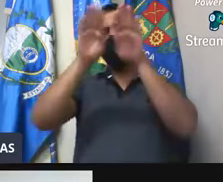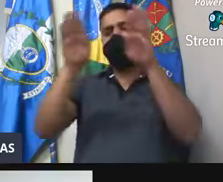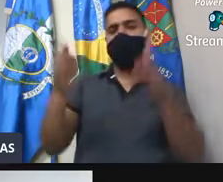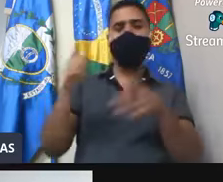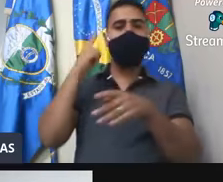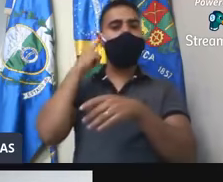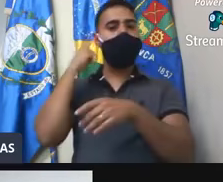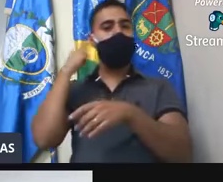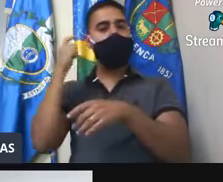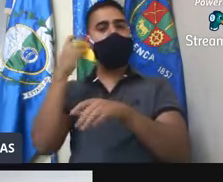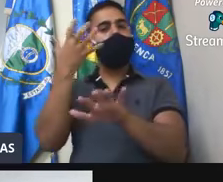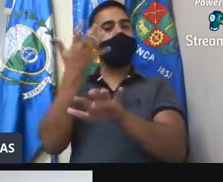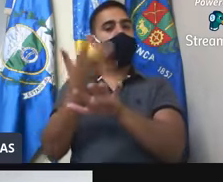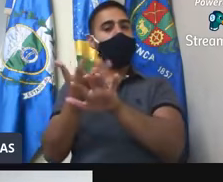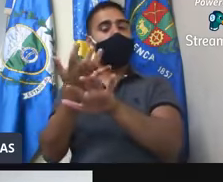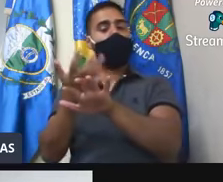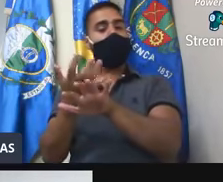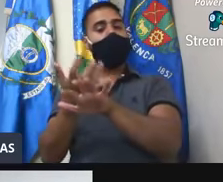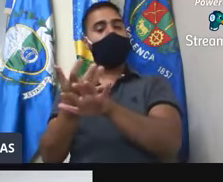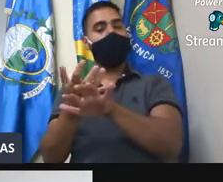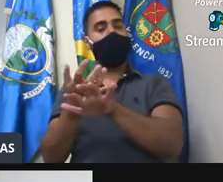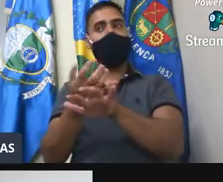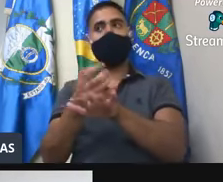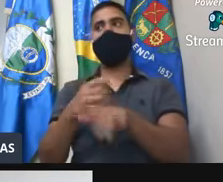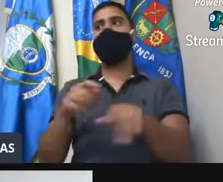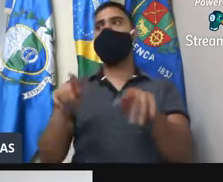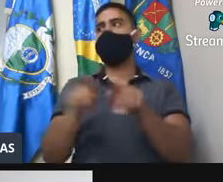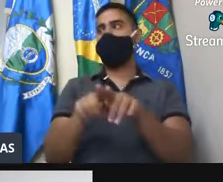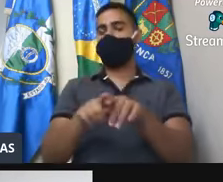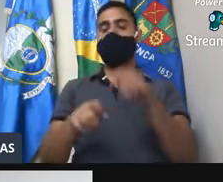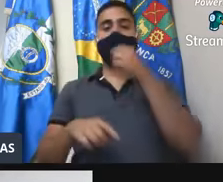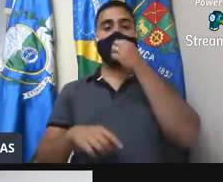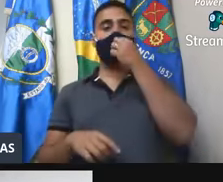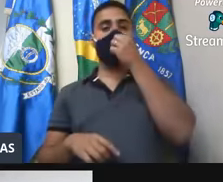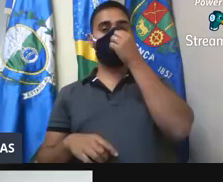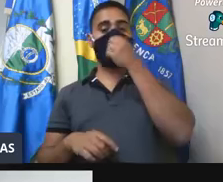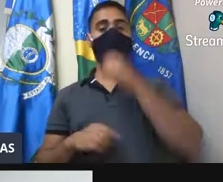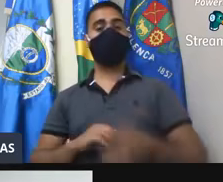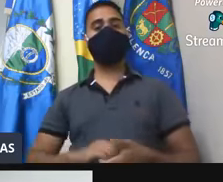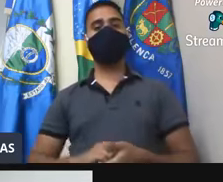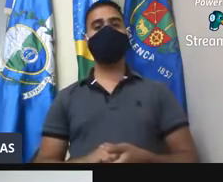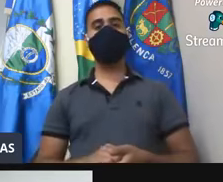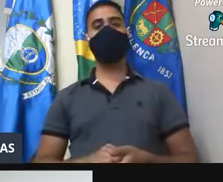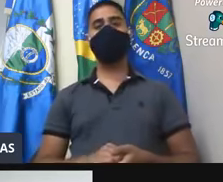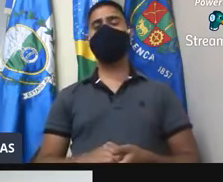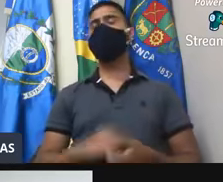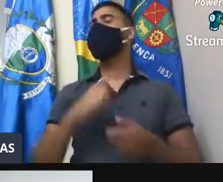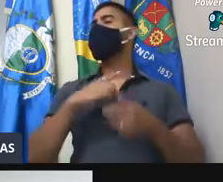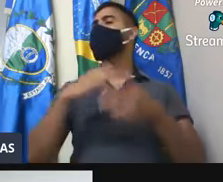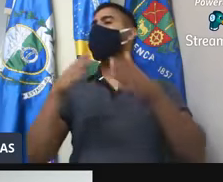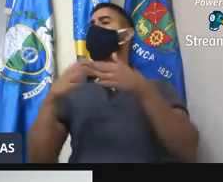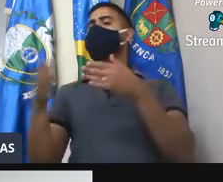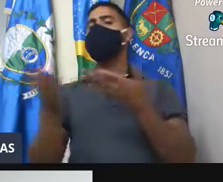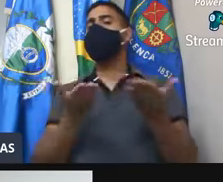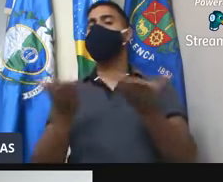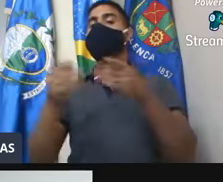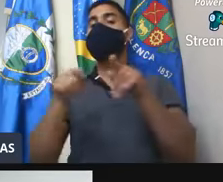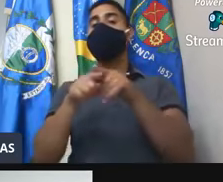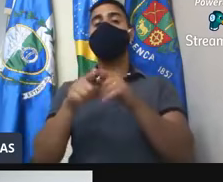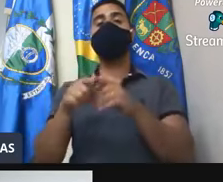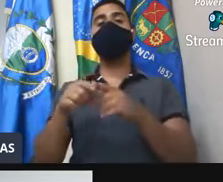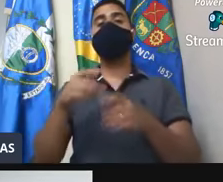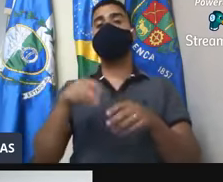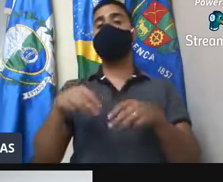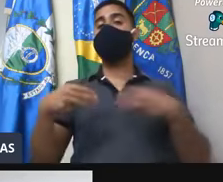na praça em cima da Rua Getúlio Vargas, da Praça de Baixo, Catarina Quaglia. Proposta encaminhada às ações do Ministério do Turismo de apoio ao